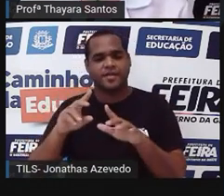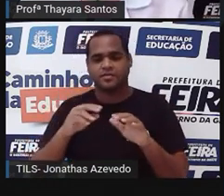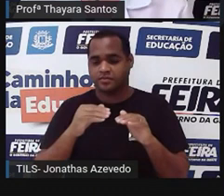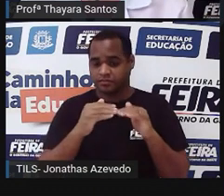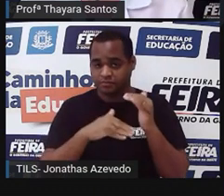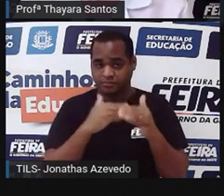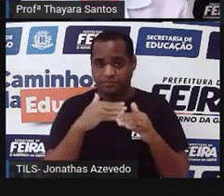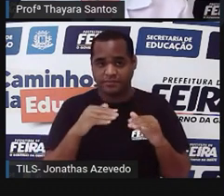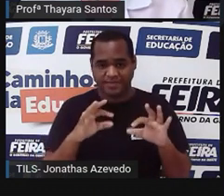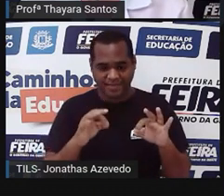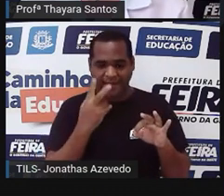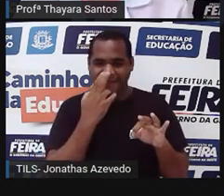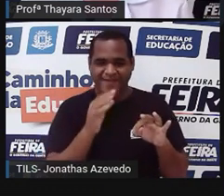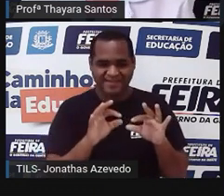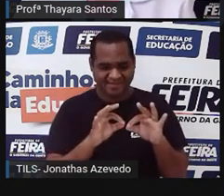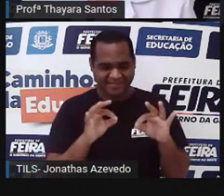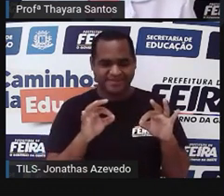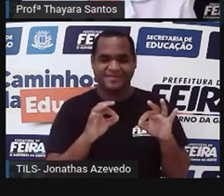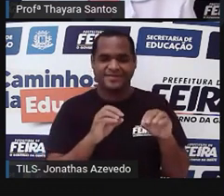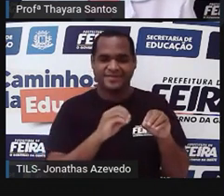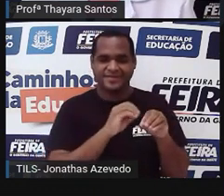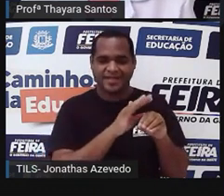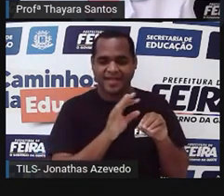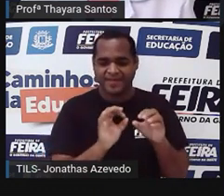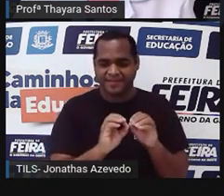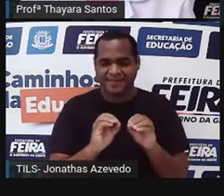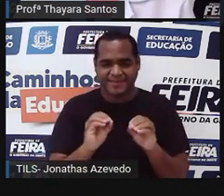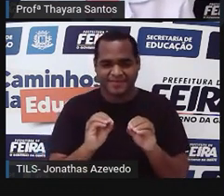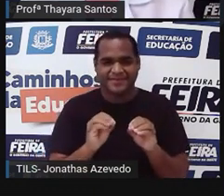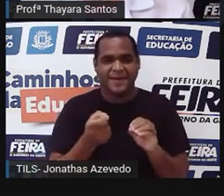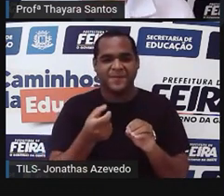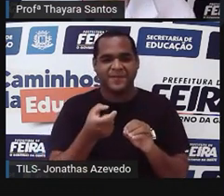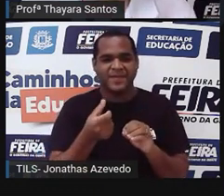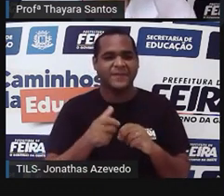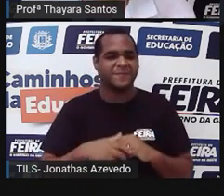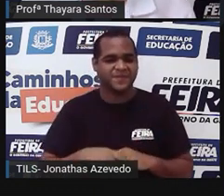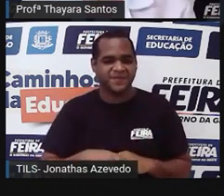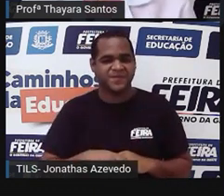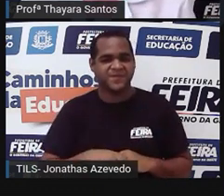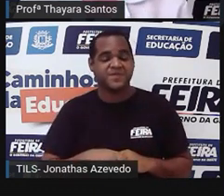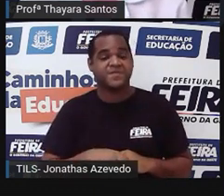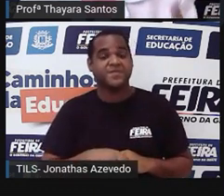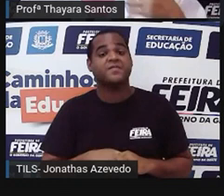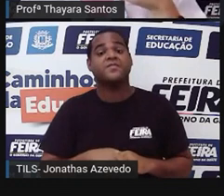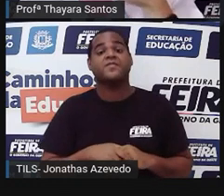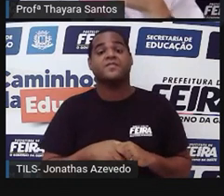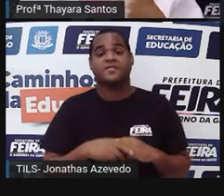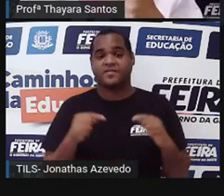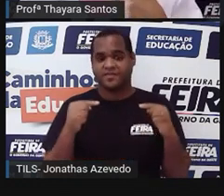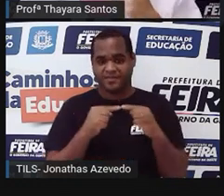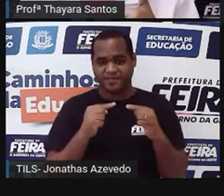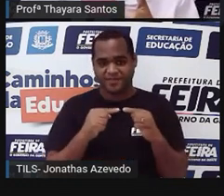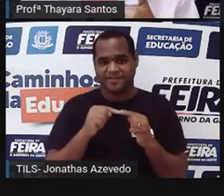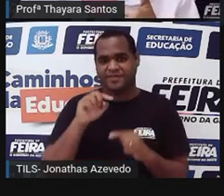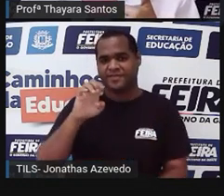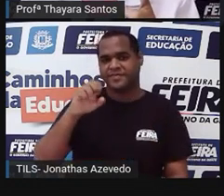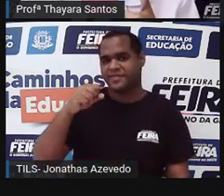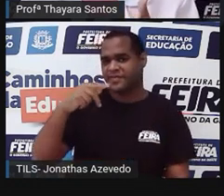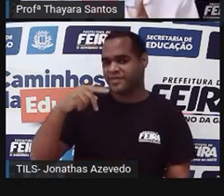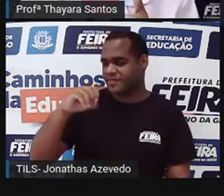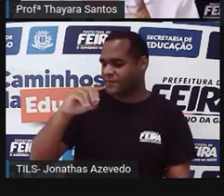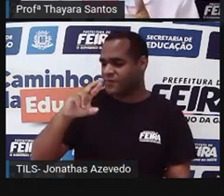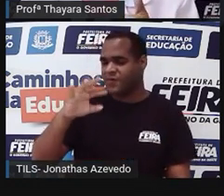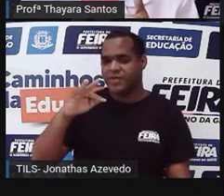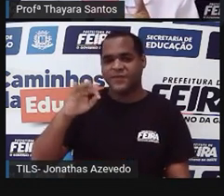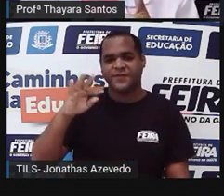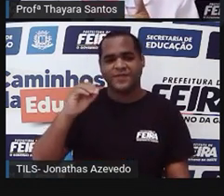perto do cauloide das piteridófitas. Então, nesse caso aqui, a maior parte da vida da